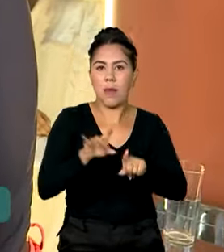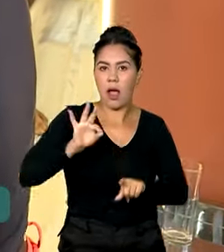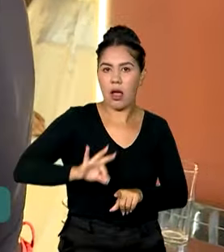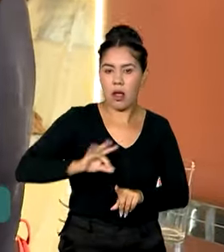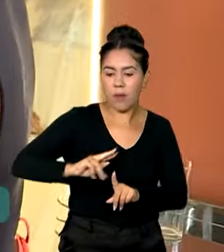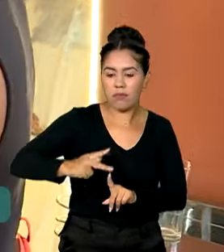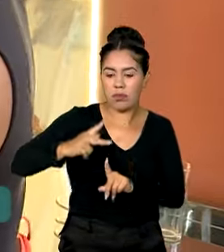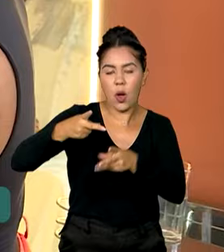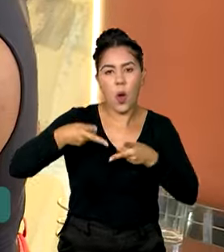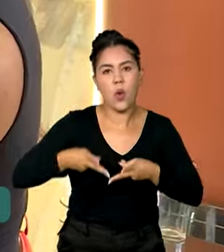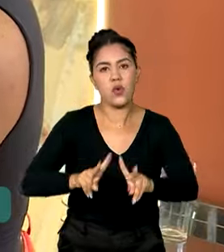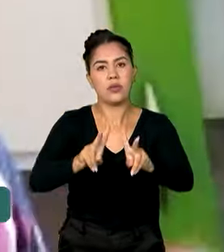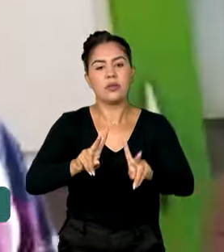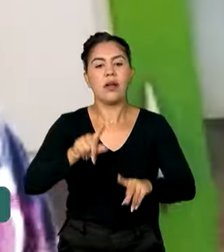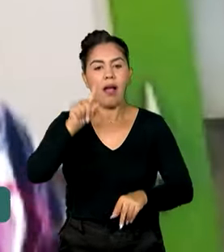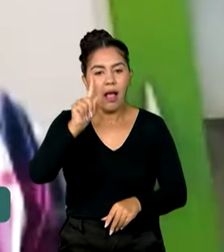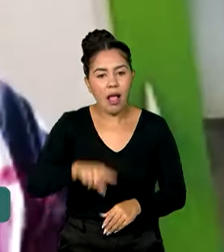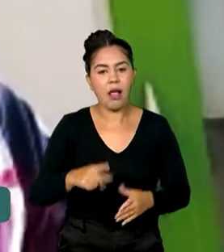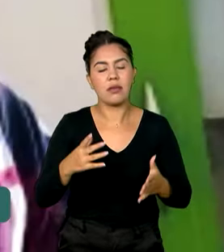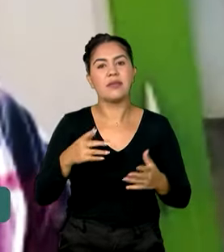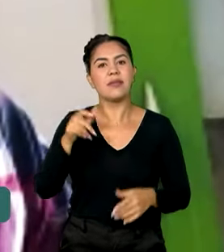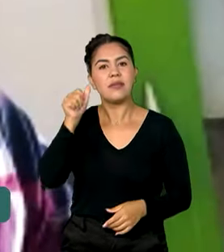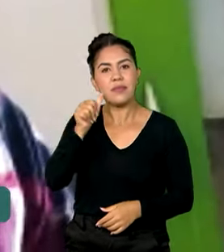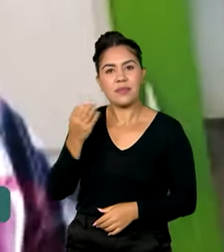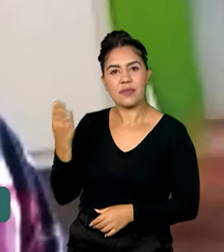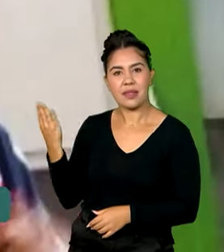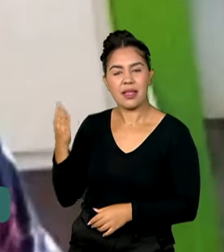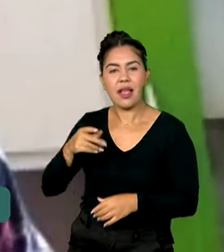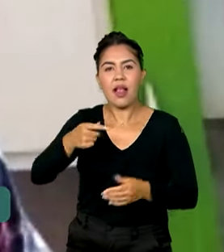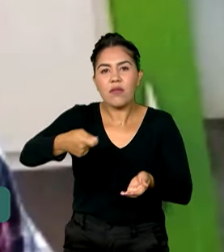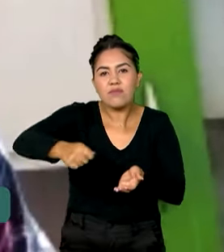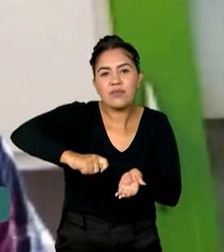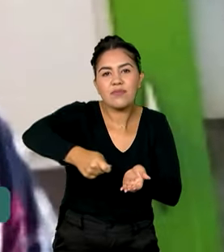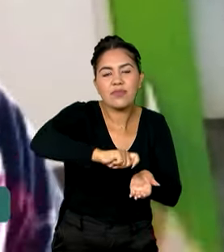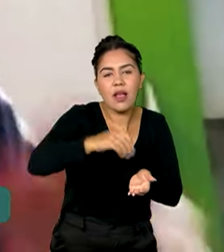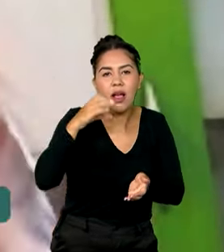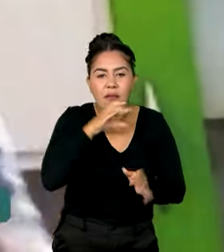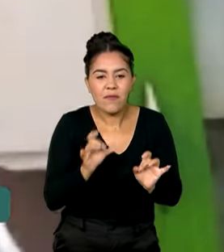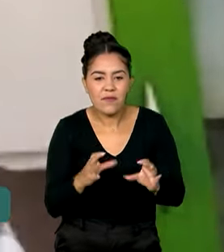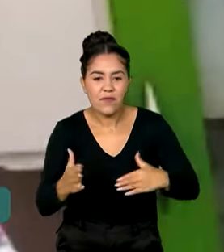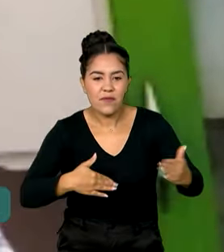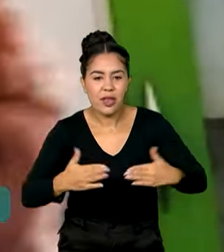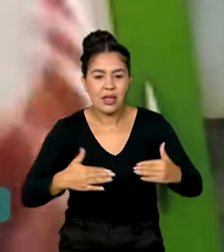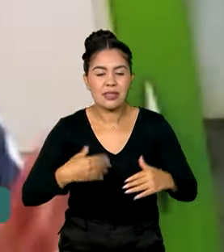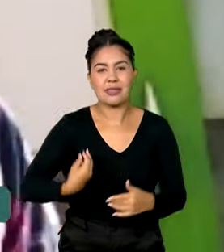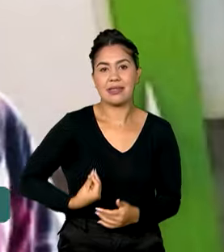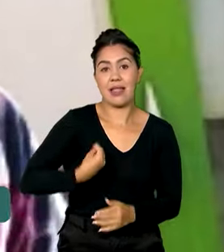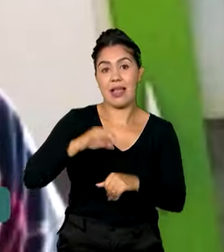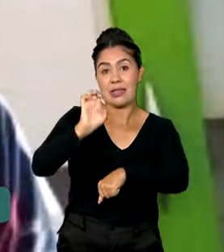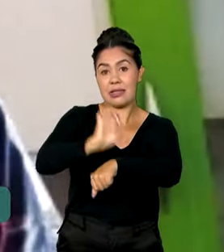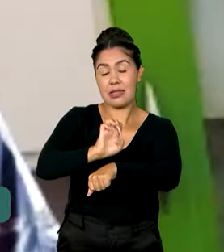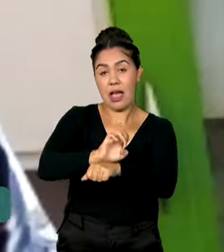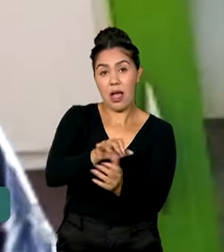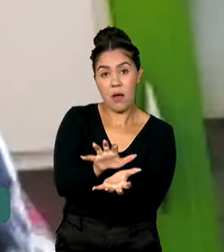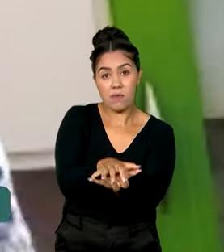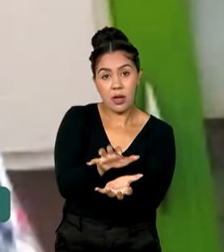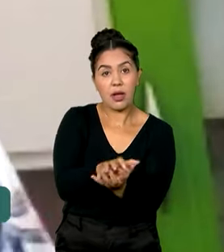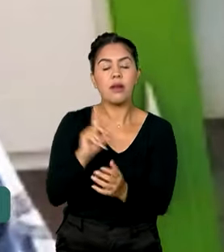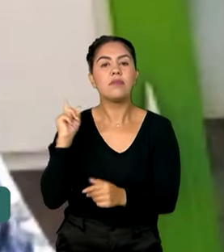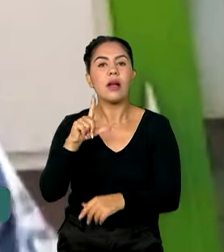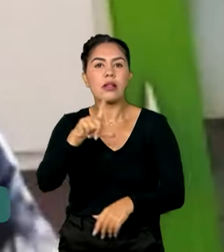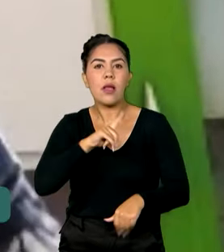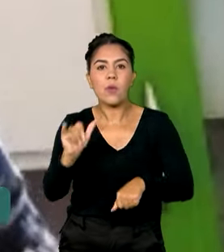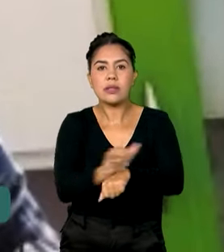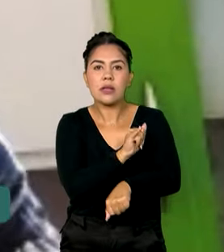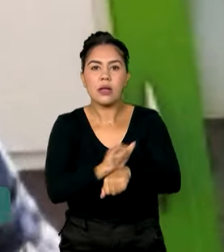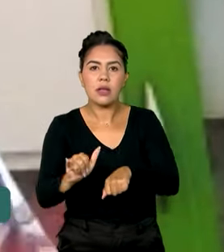Foi o que salvou o negócio de Quentinhas da Maria Jusciene em Pernambuco, que encontrou no programa uma